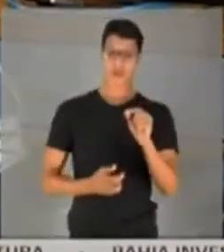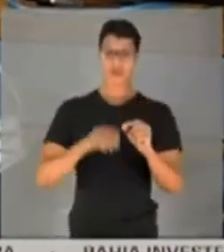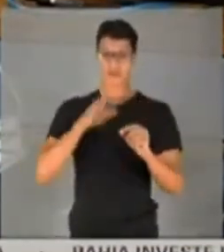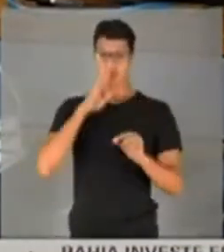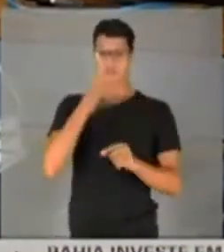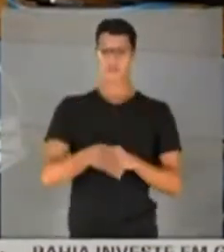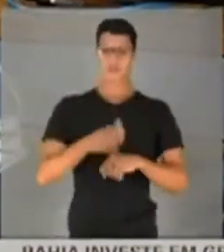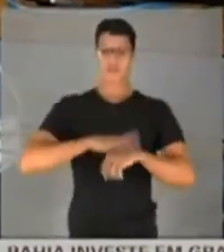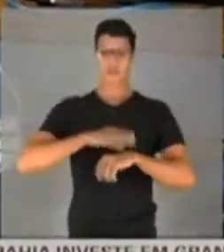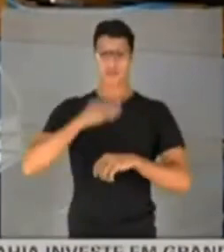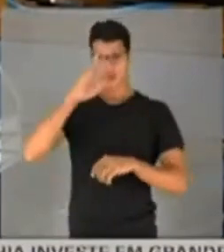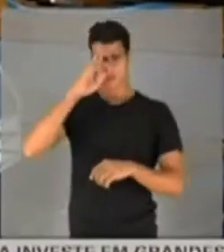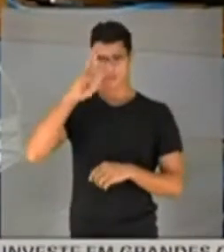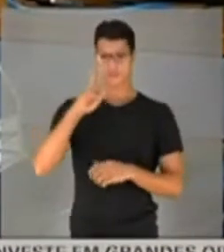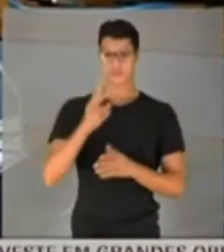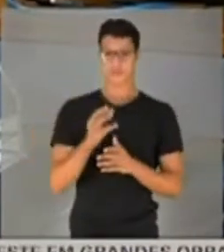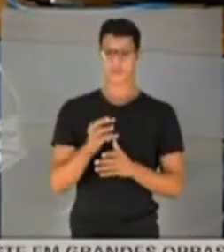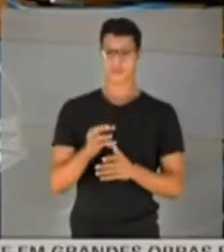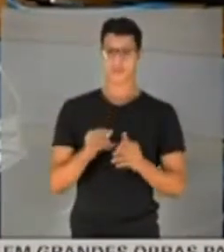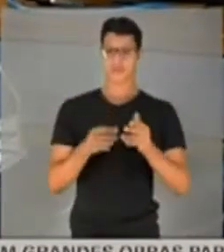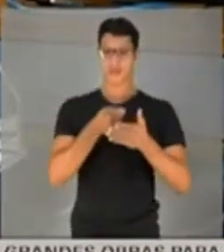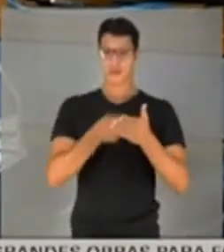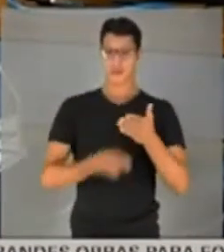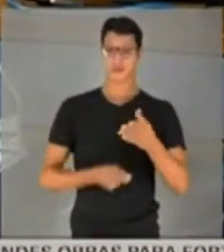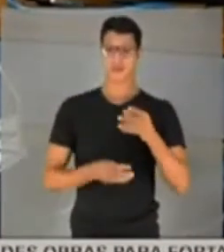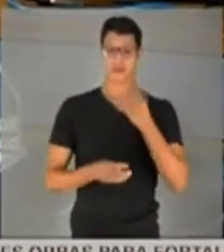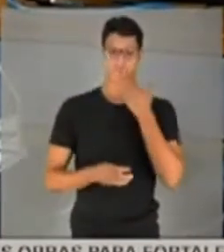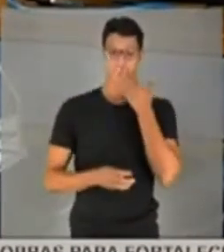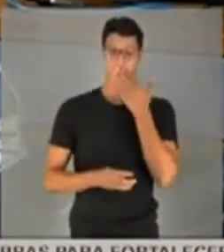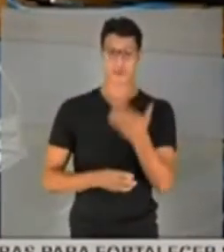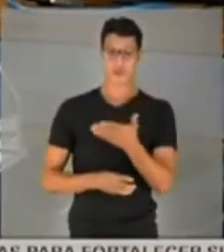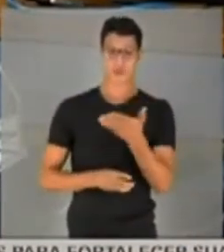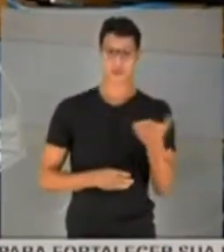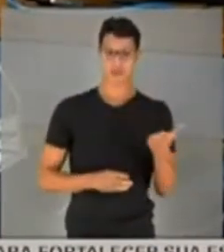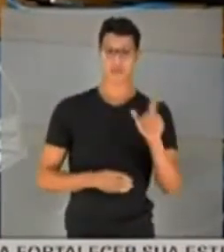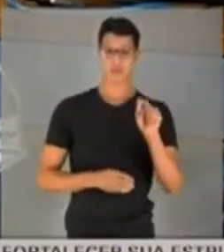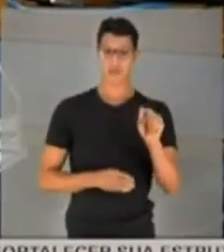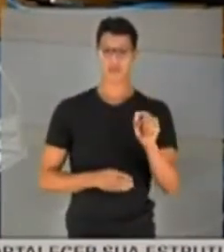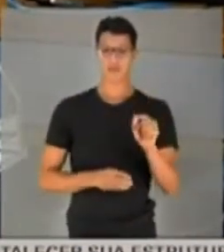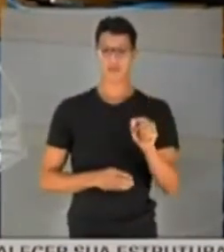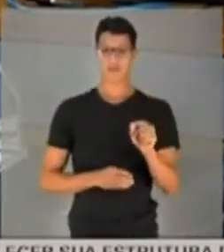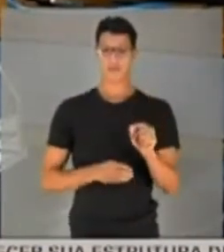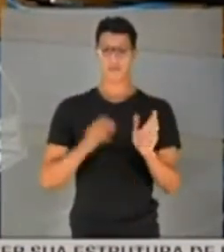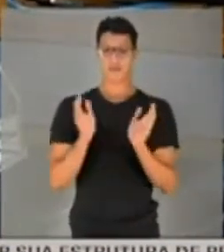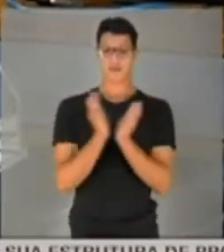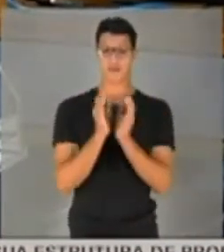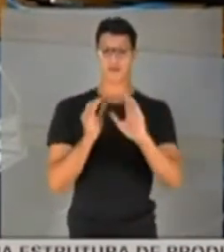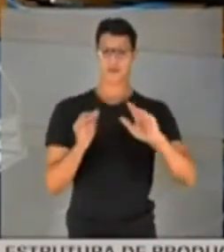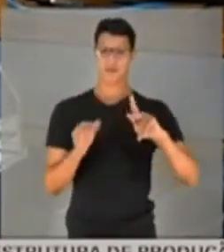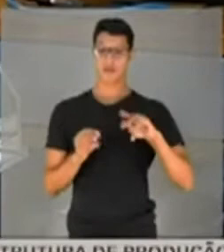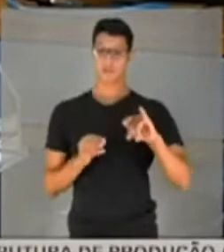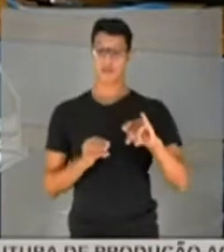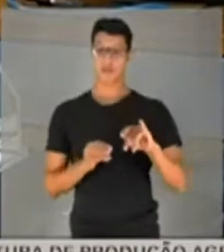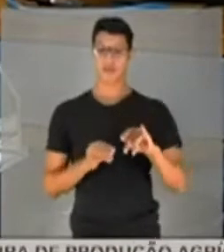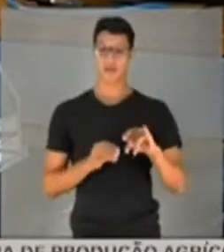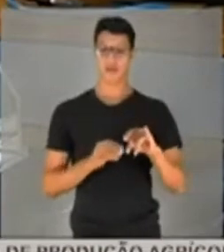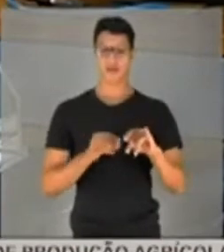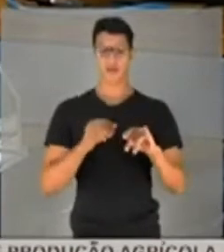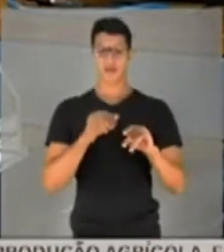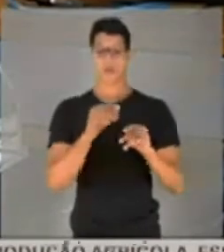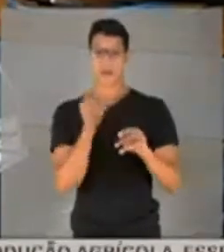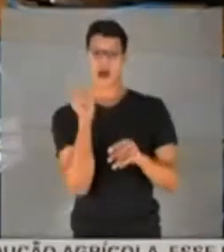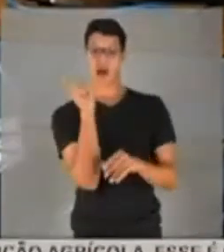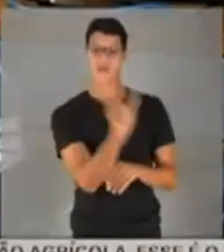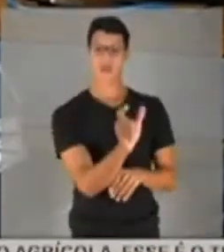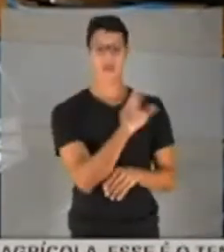advertência feita pelo senhor relator, pedir à vossa excelência que essa comissão parlamentar de inquérito advirta